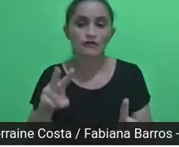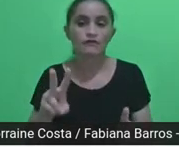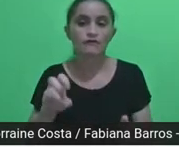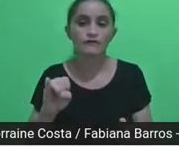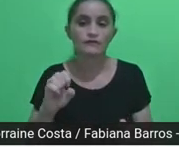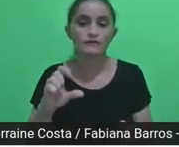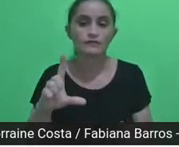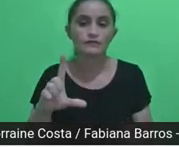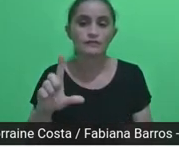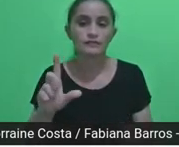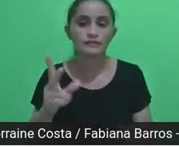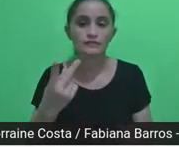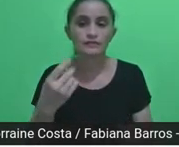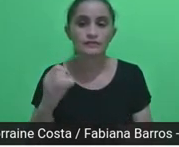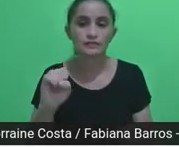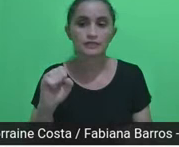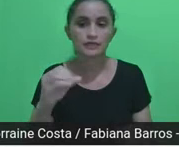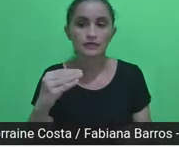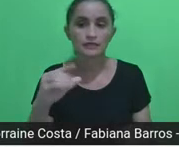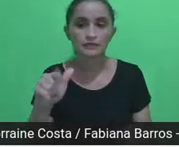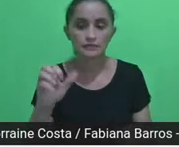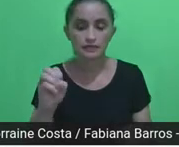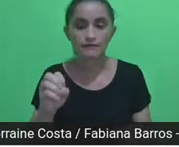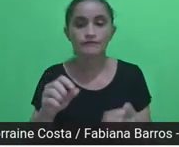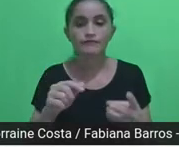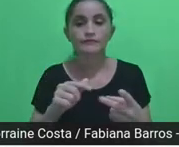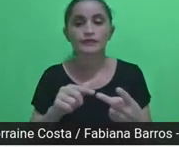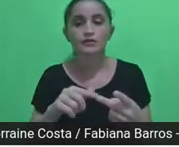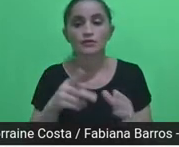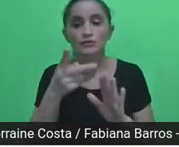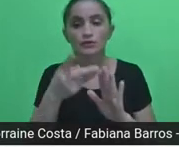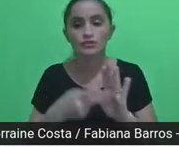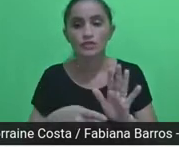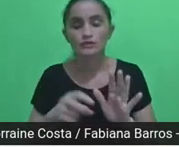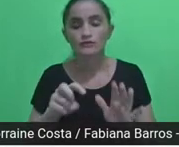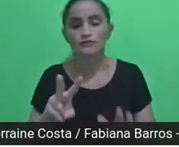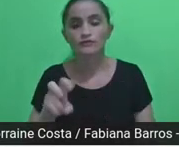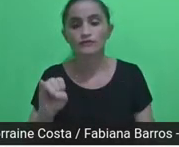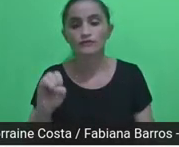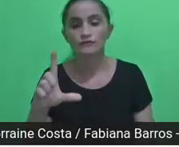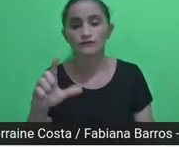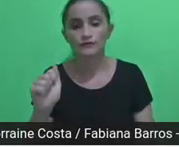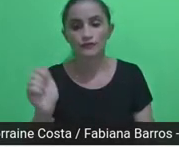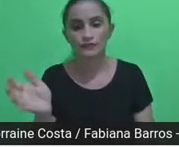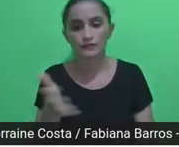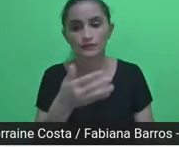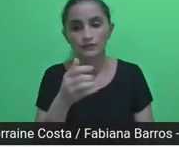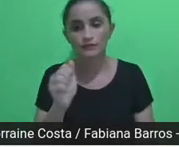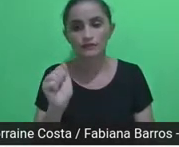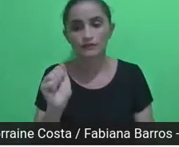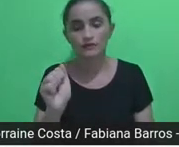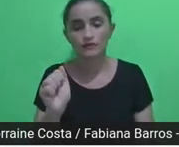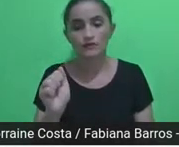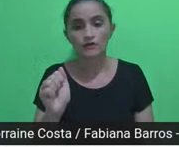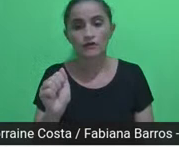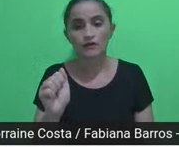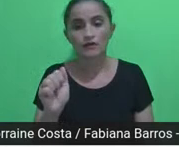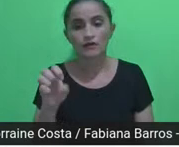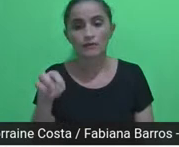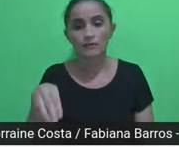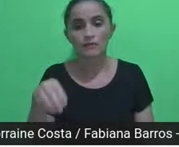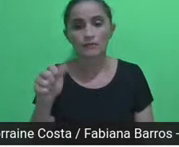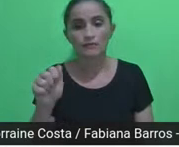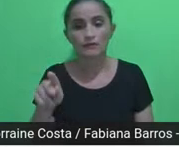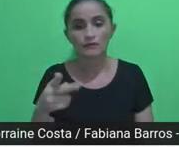também vai trabalhar a reforma de casas dentro dessa própria comunidade, então isso vai contribuir,